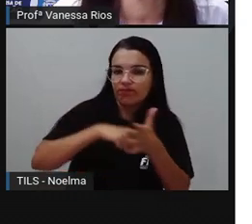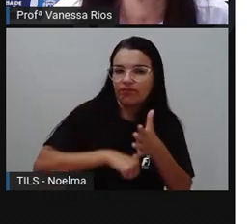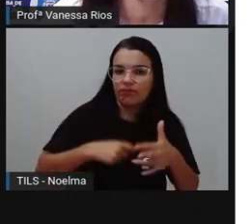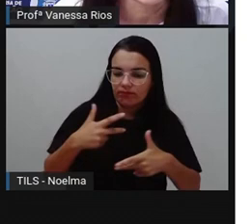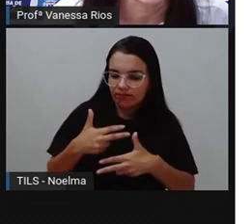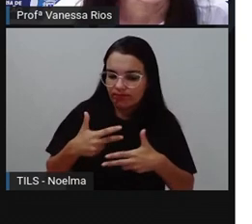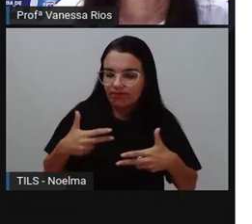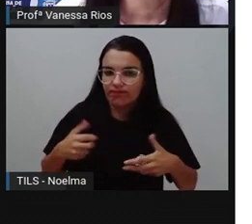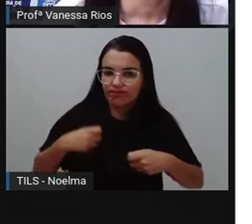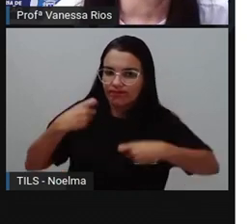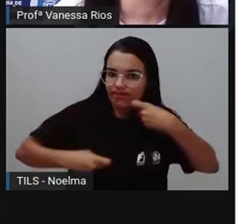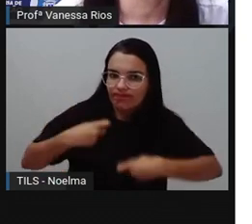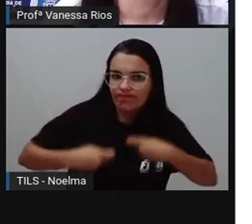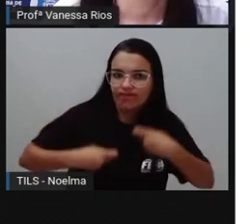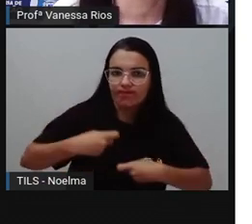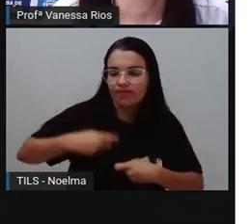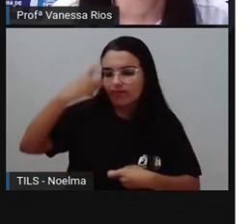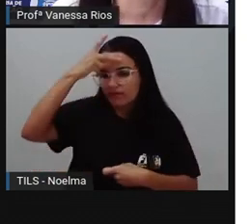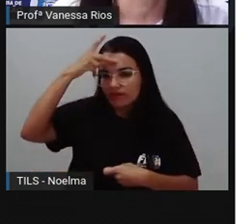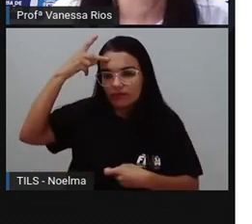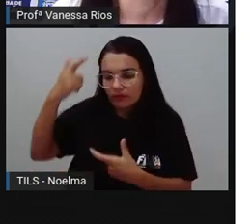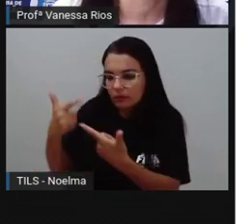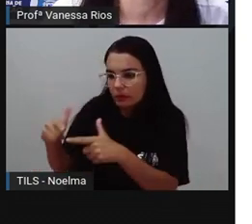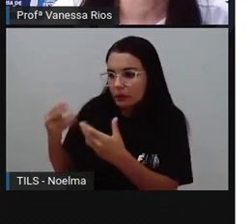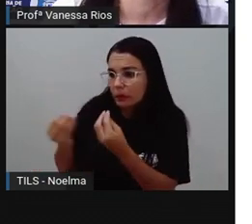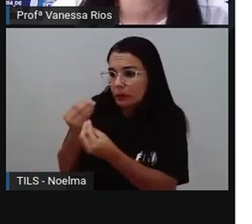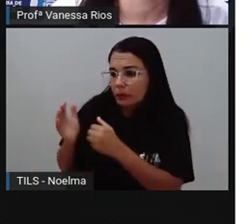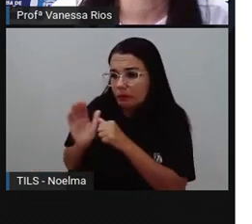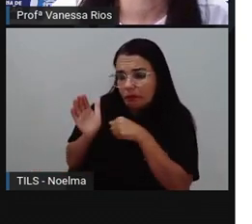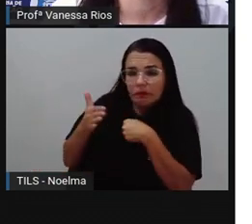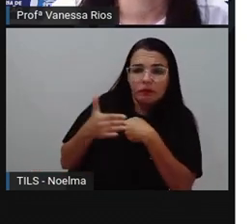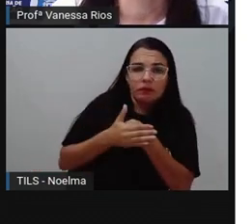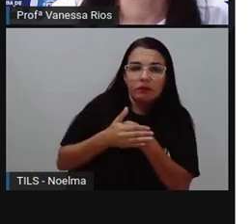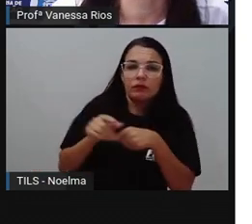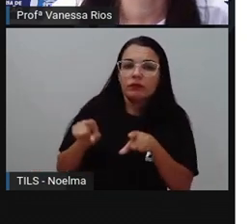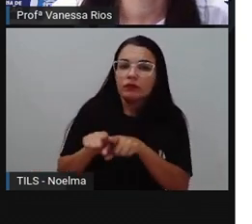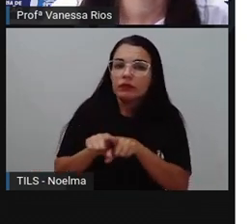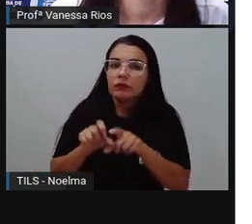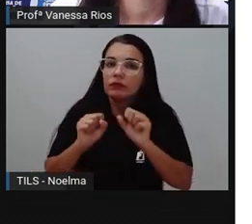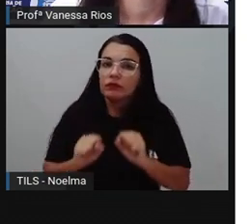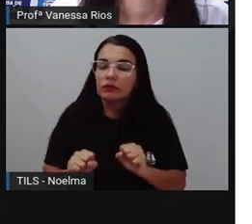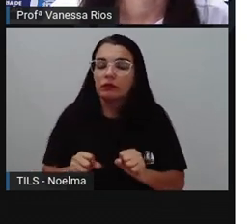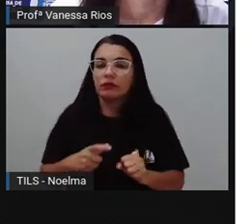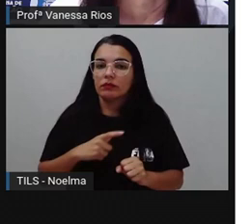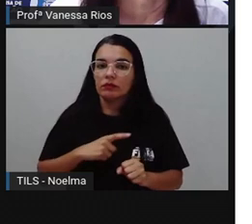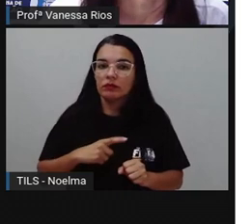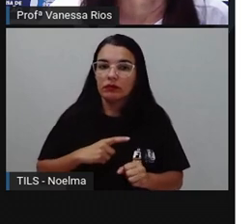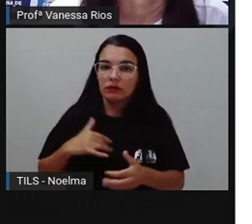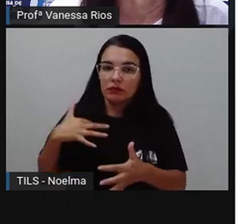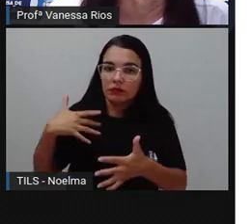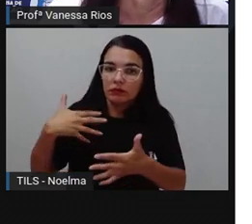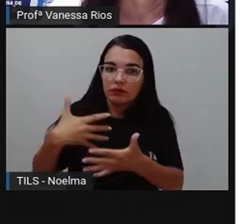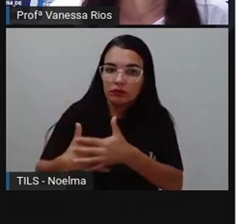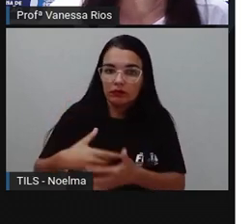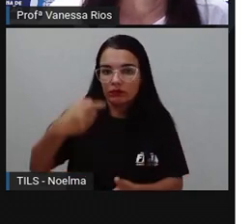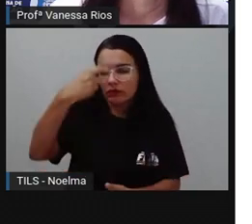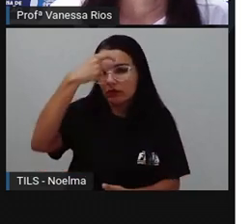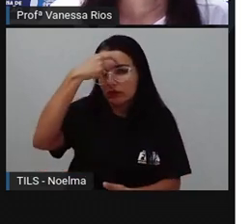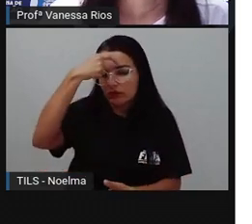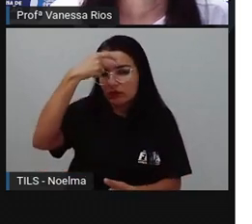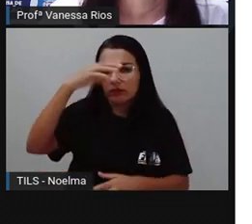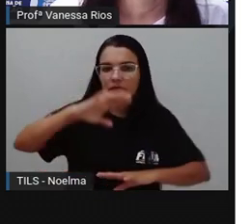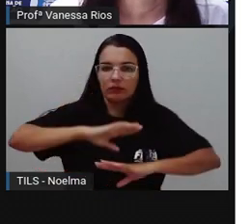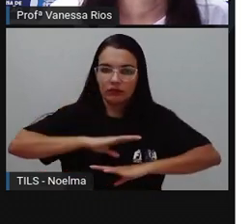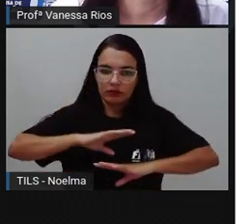indefesa, que podem causar danos físicos e psicológicos às vítimas. O termo